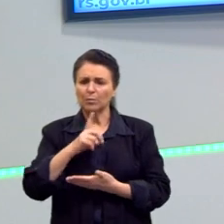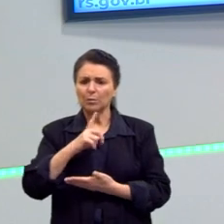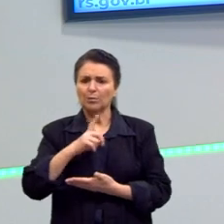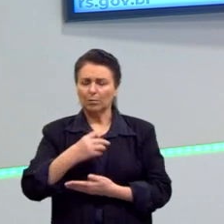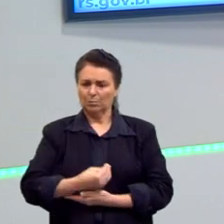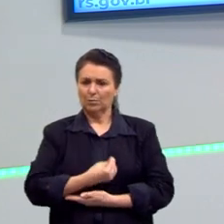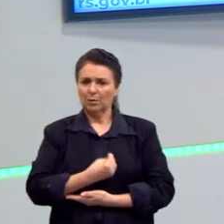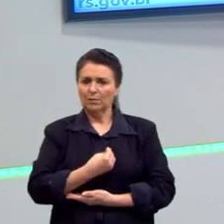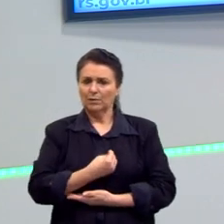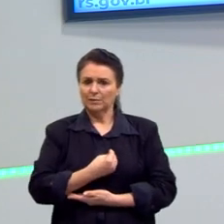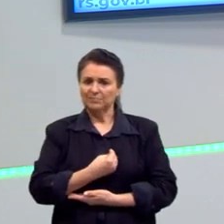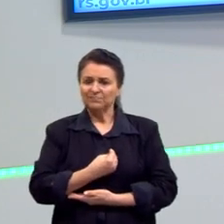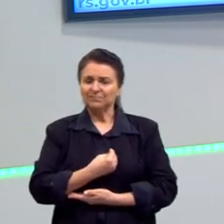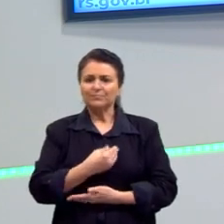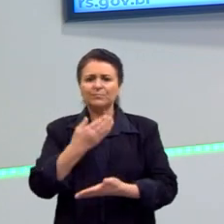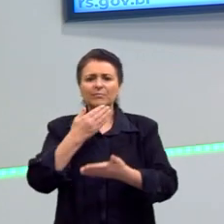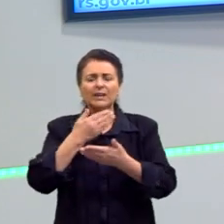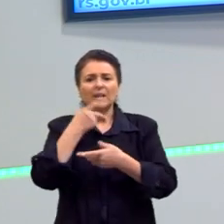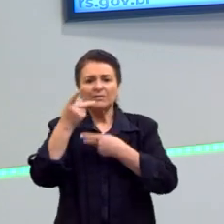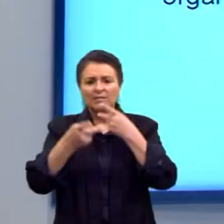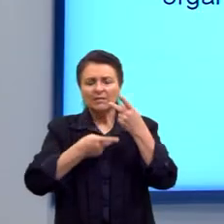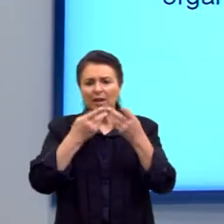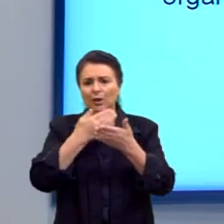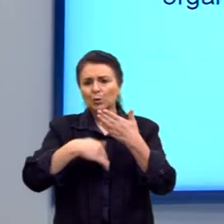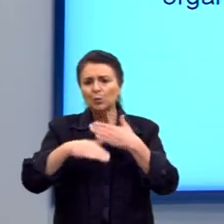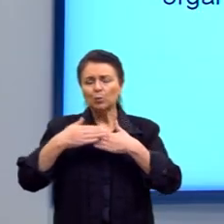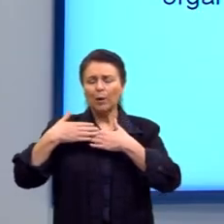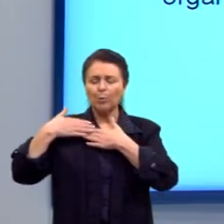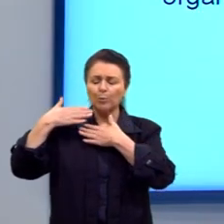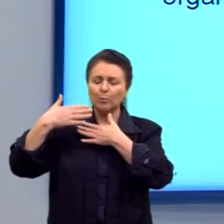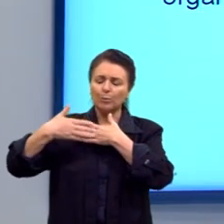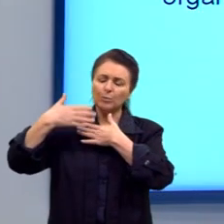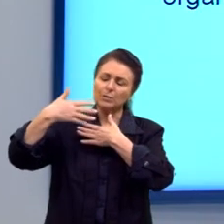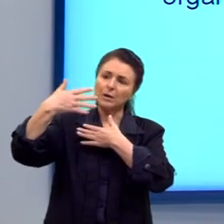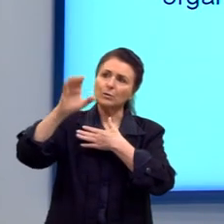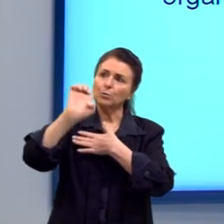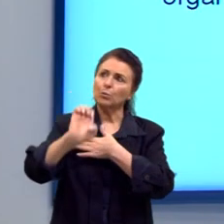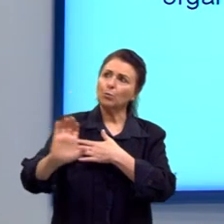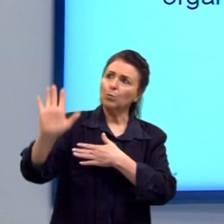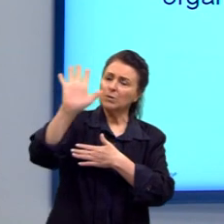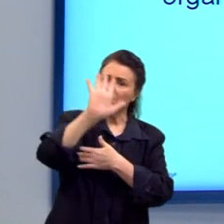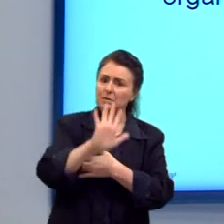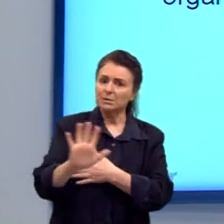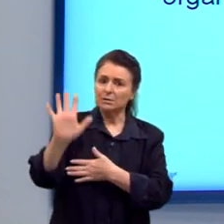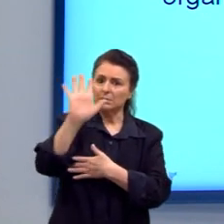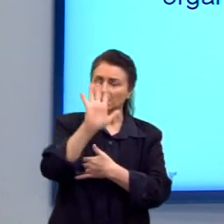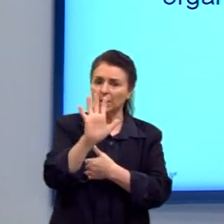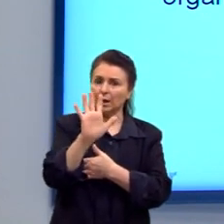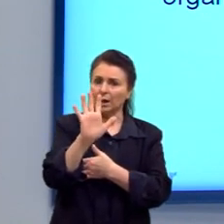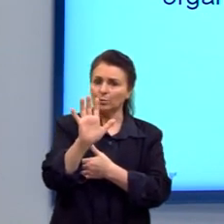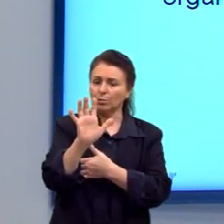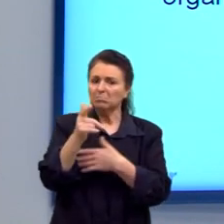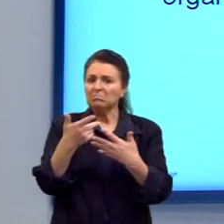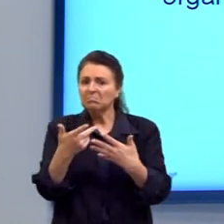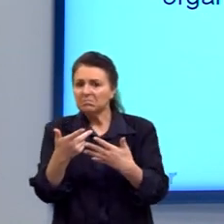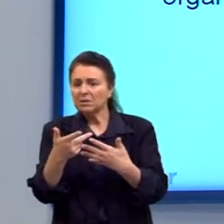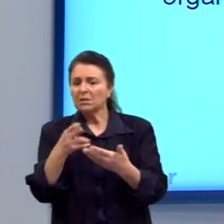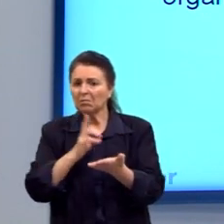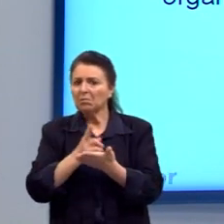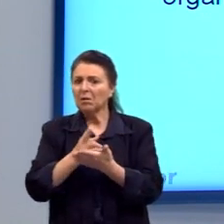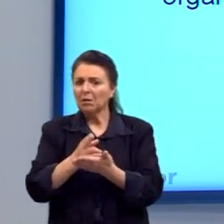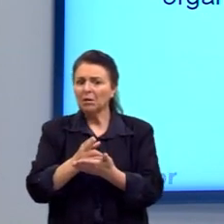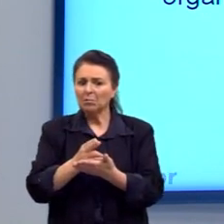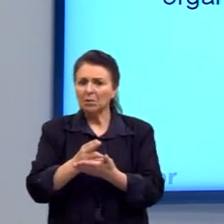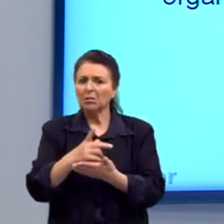O Hegel vai dizer que tudo é processo. O Estado precede o indivíduo e o Estado, o indivíduo sempre esteve